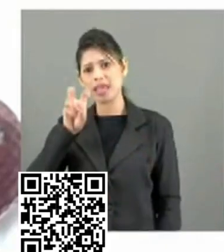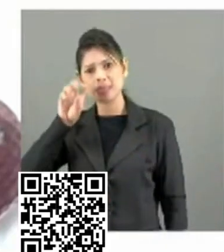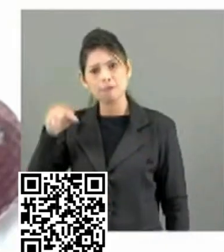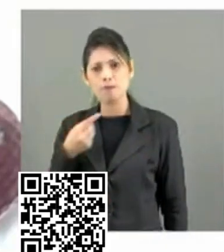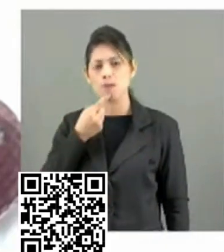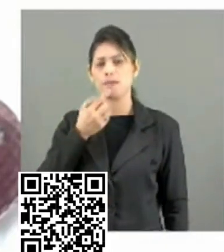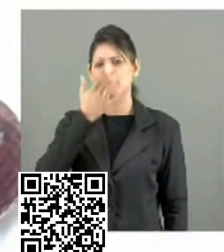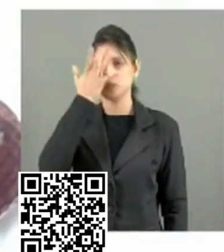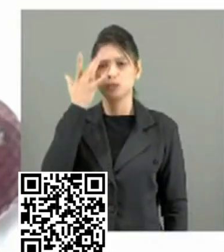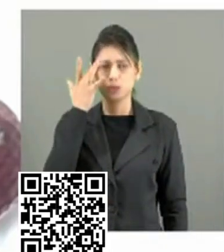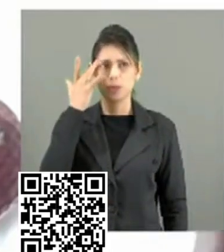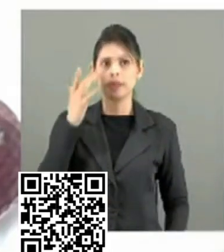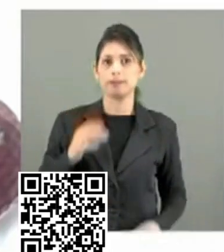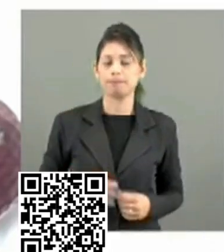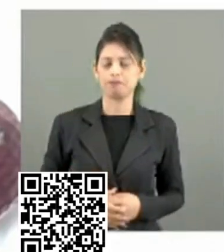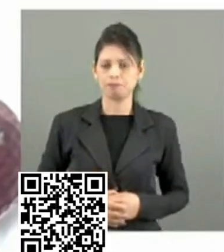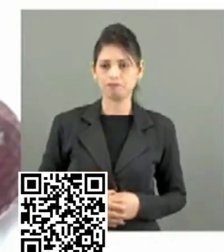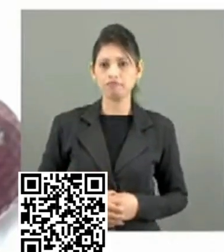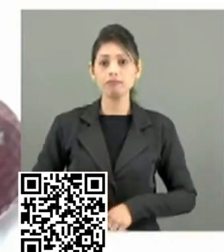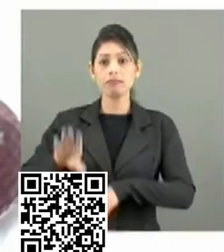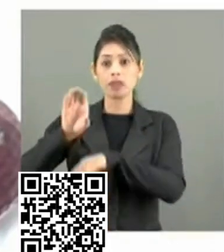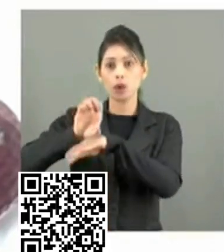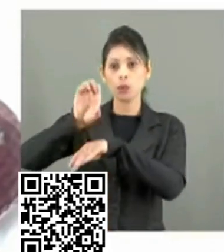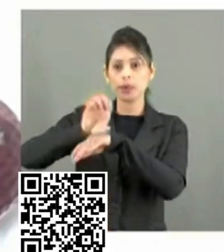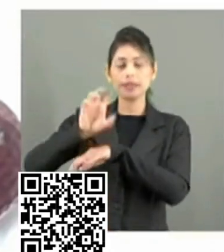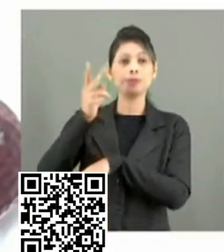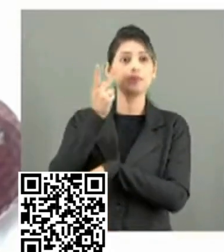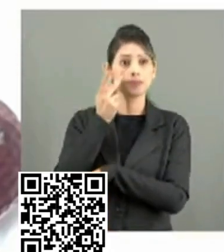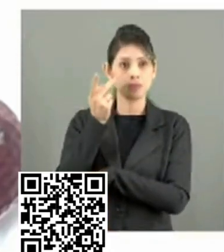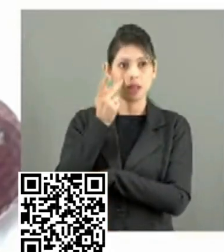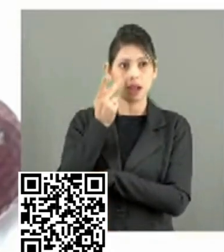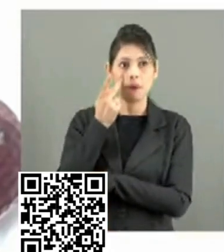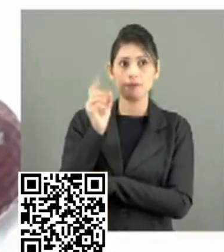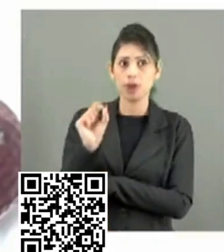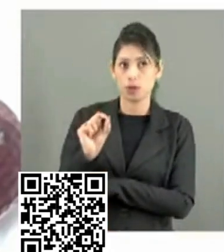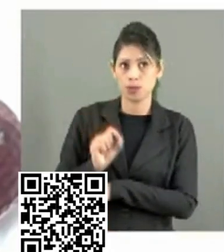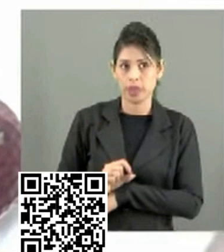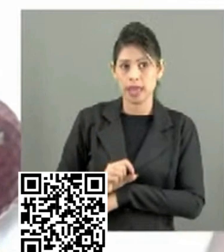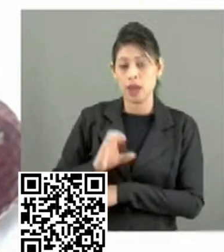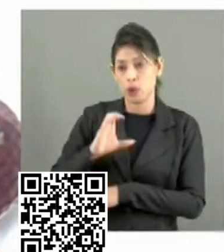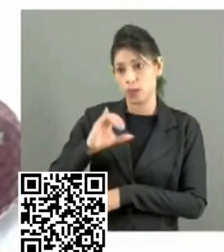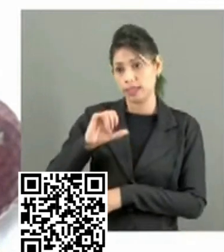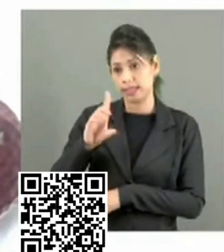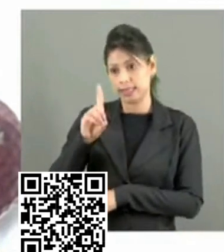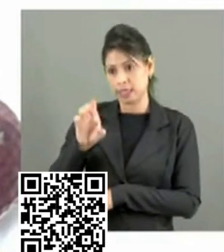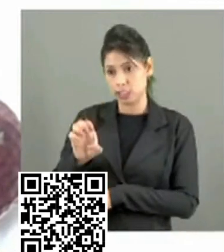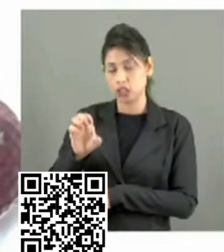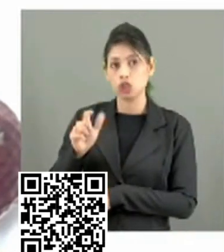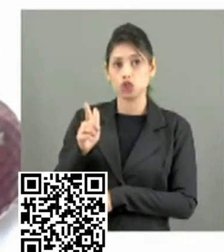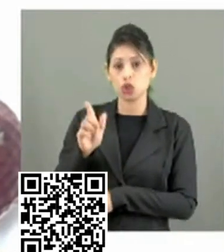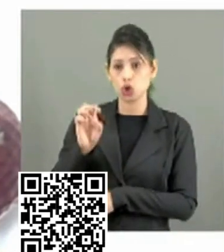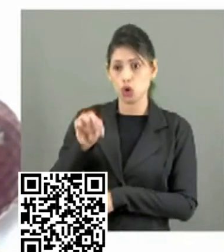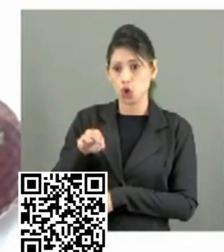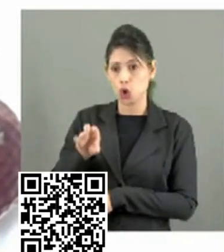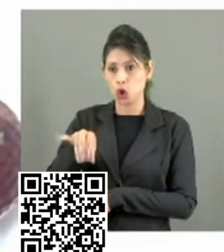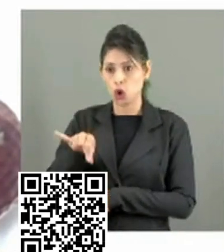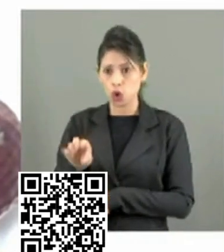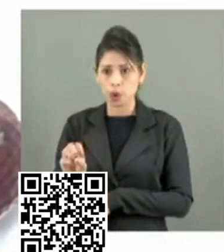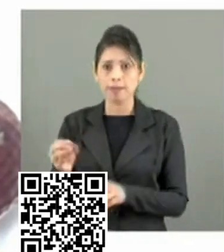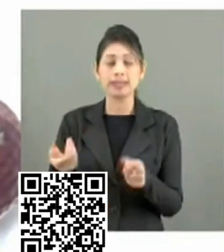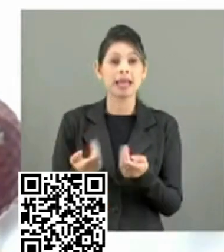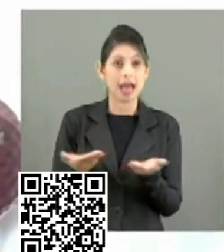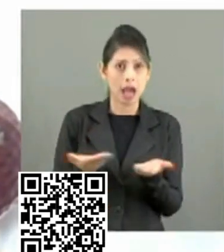que o Estado do Ceará, desde a gestão do senador Cid Gomes, passando pela gestão hoje do senador e ministro Camilo